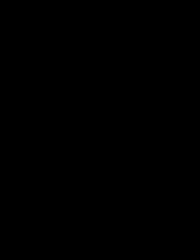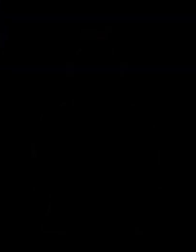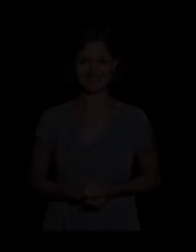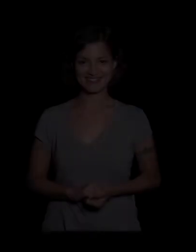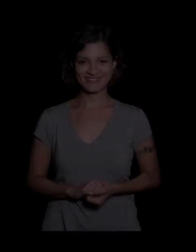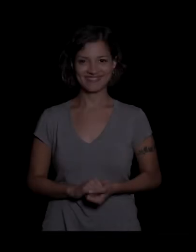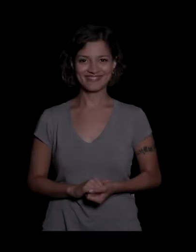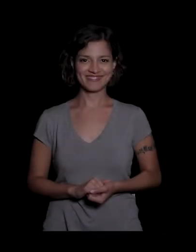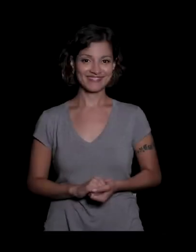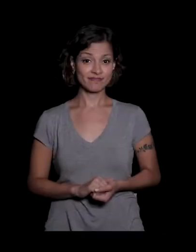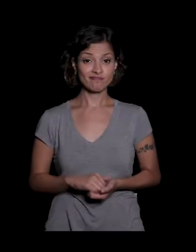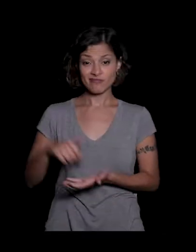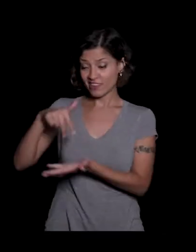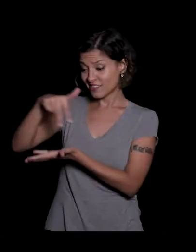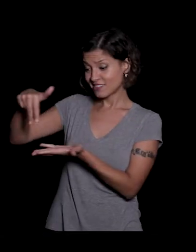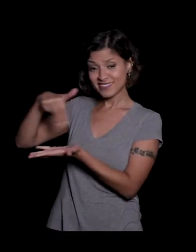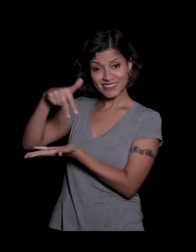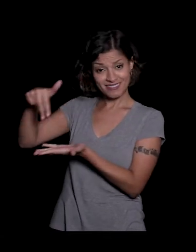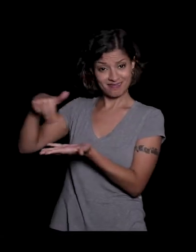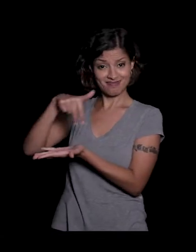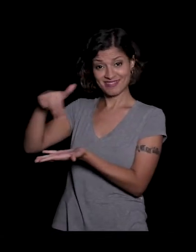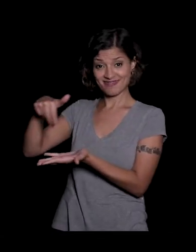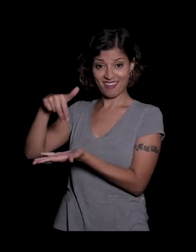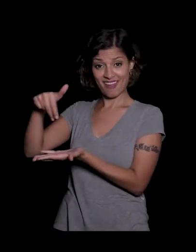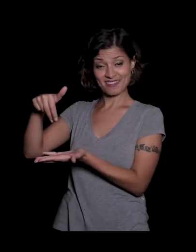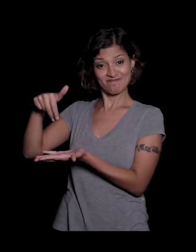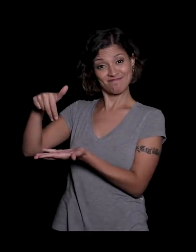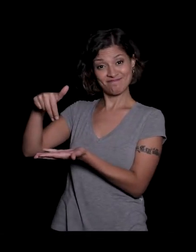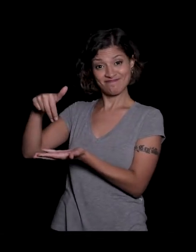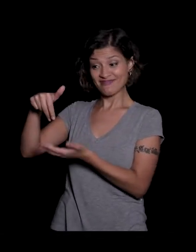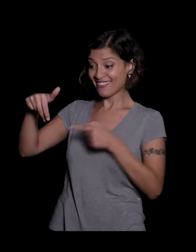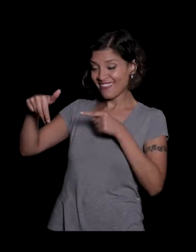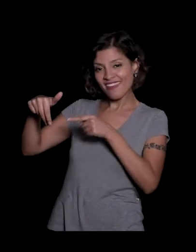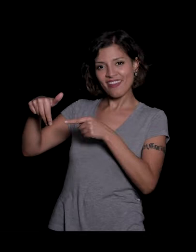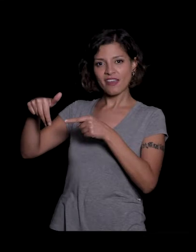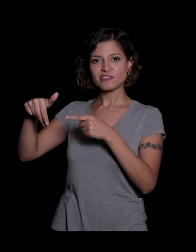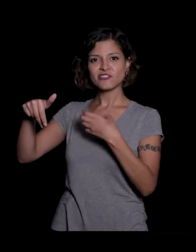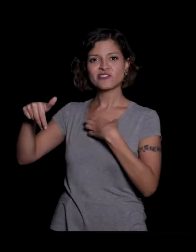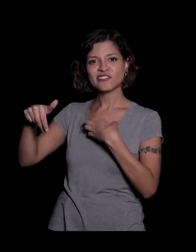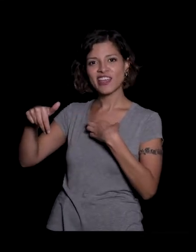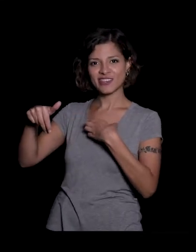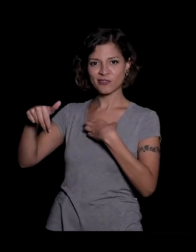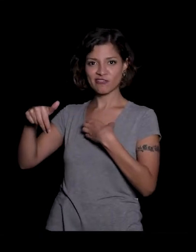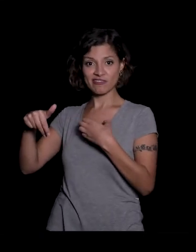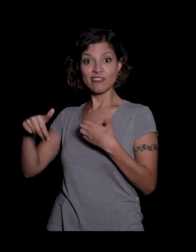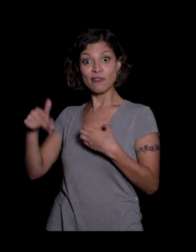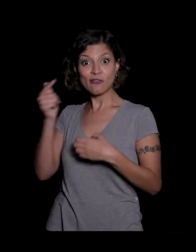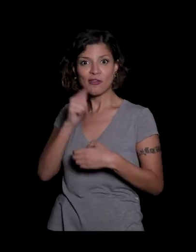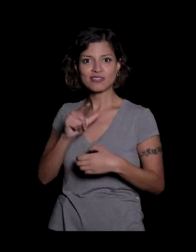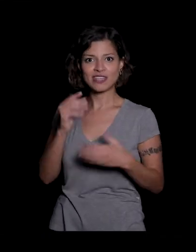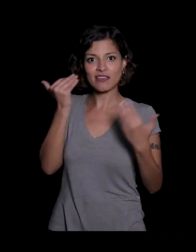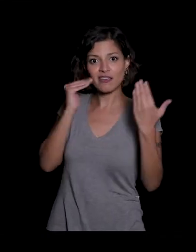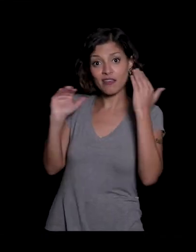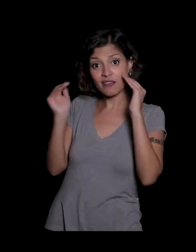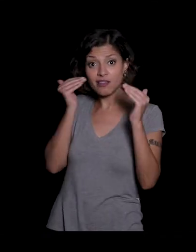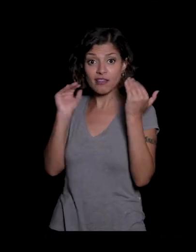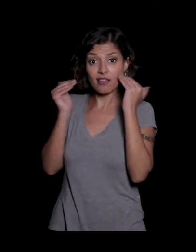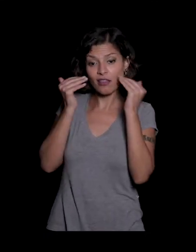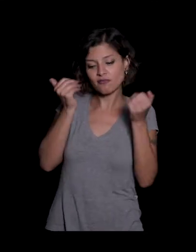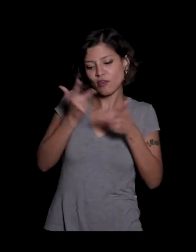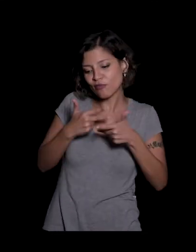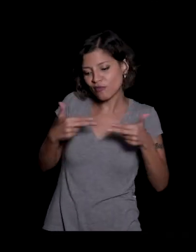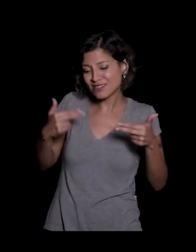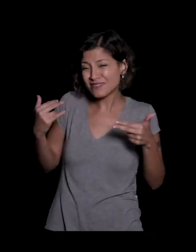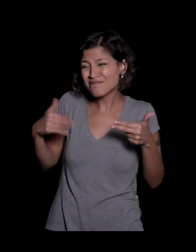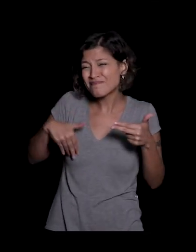dançar para mim foi a maneira que eu encontrei de entender o instrumento